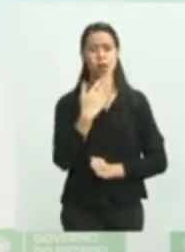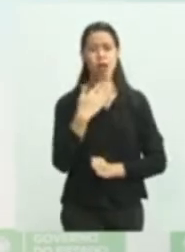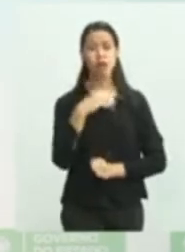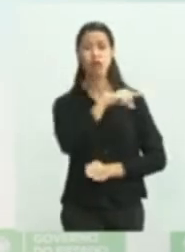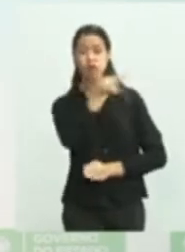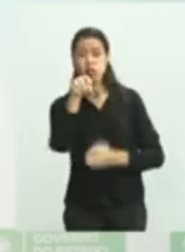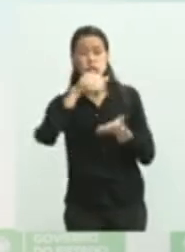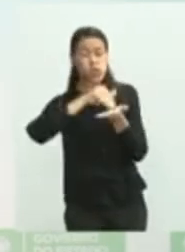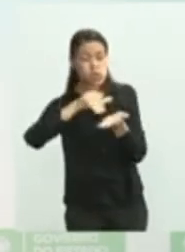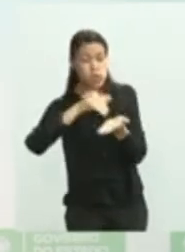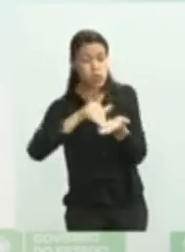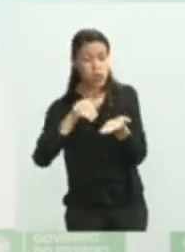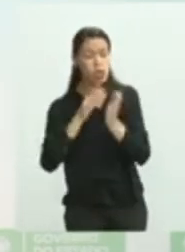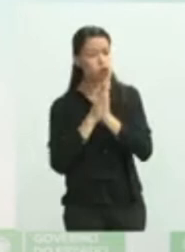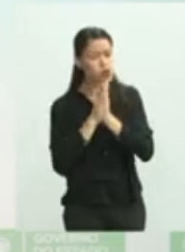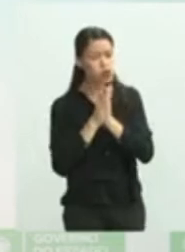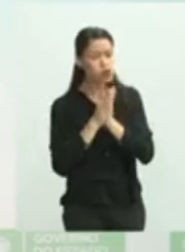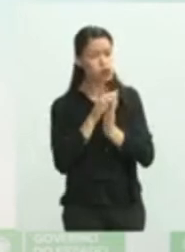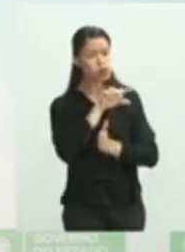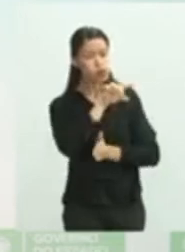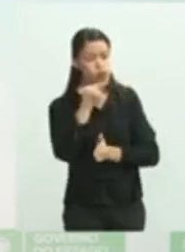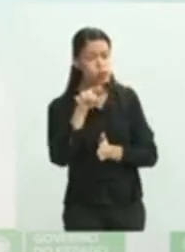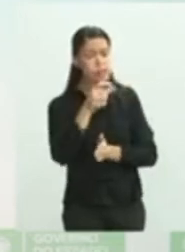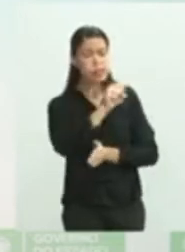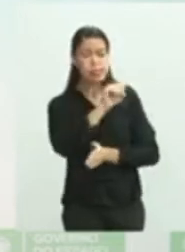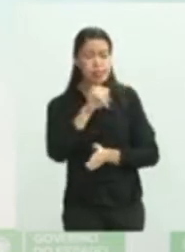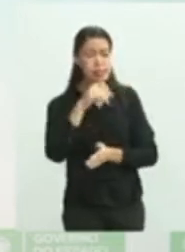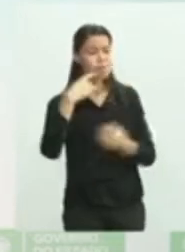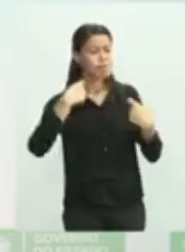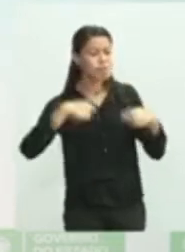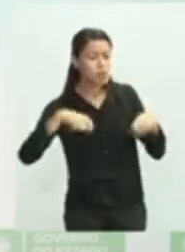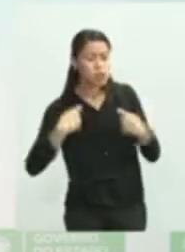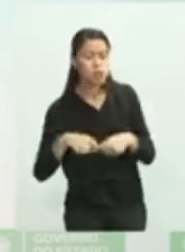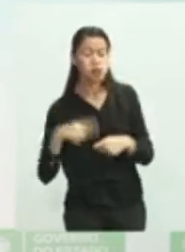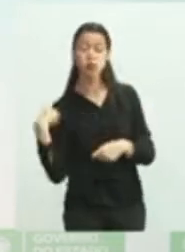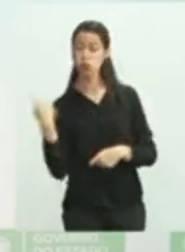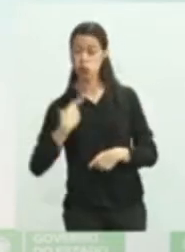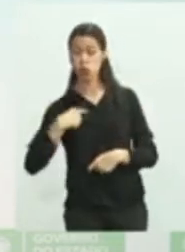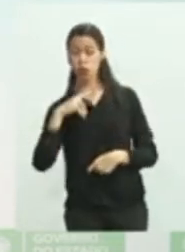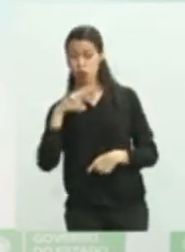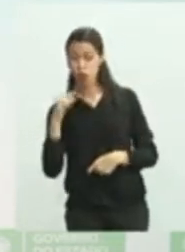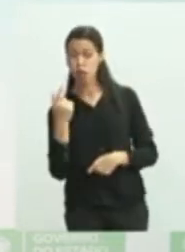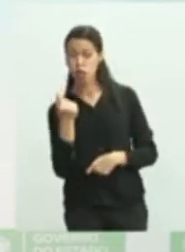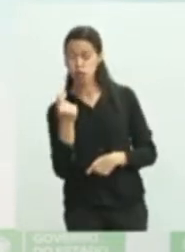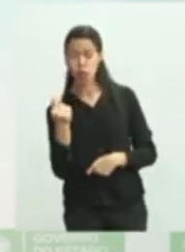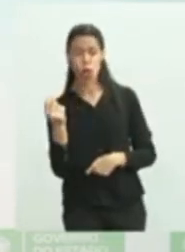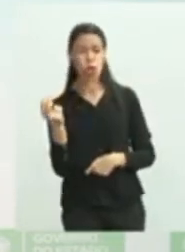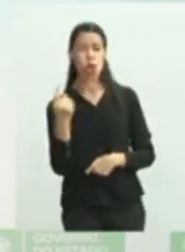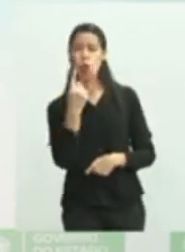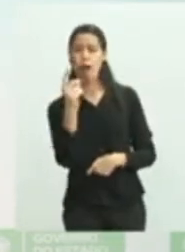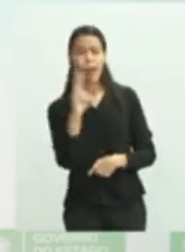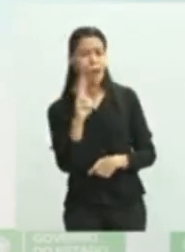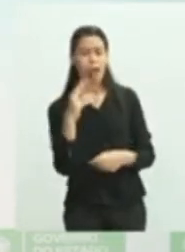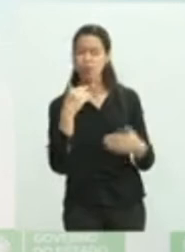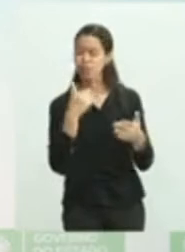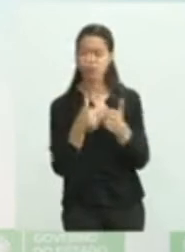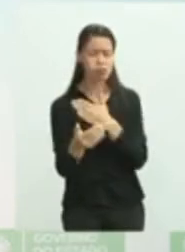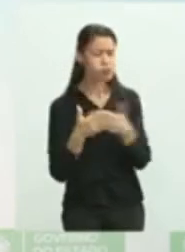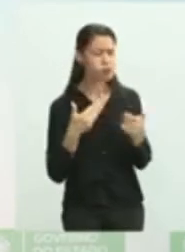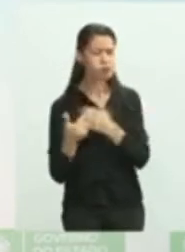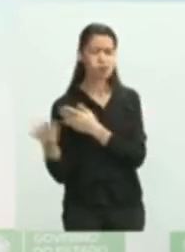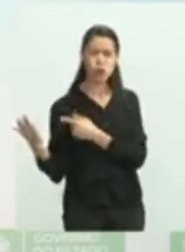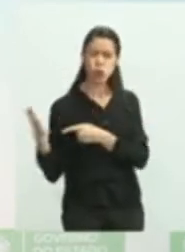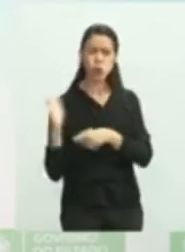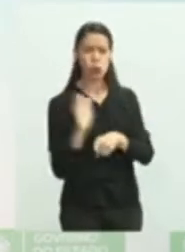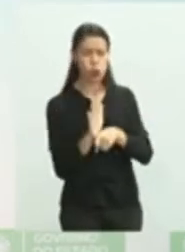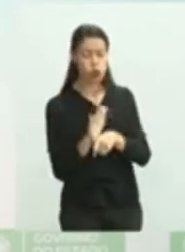equipe, cada um real que for preciso, a gente vai investir para a gente evitar mortes aqui no Estado.